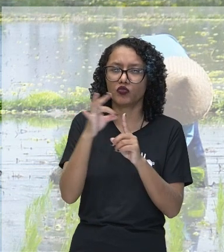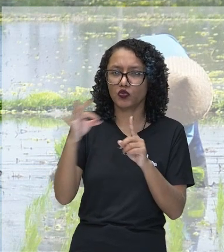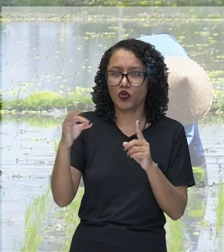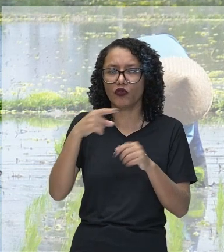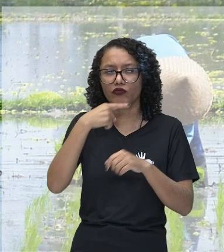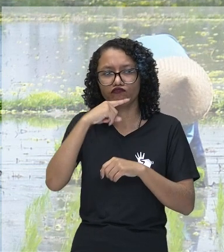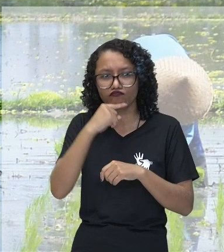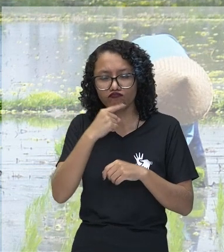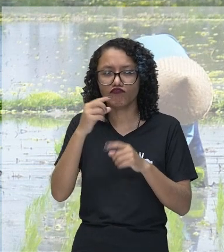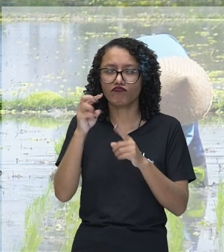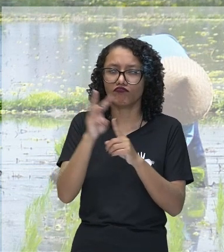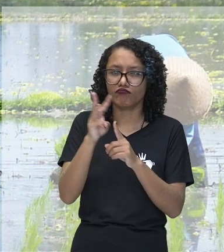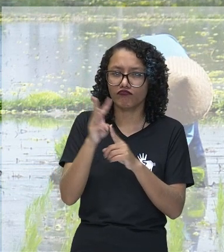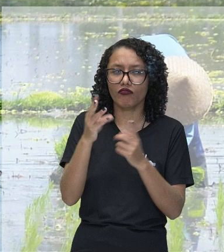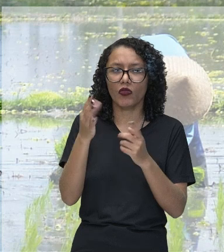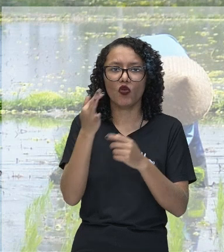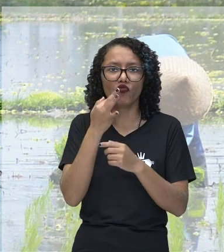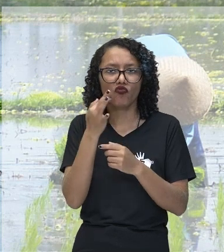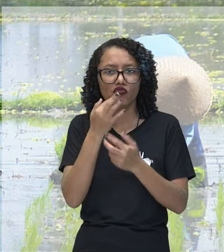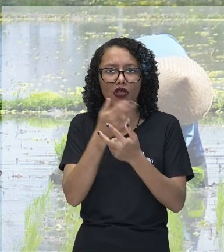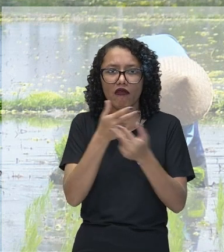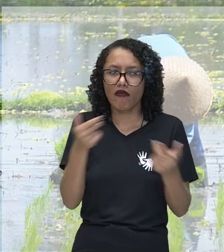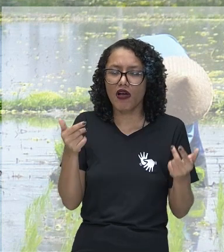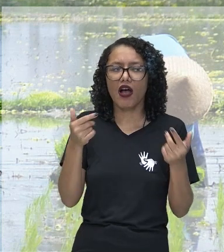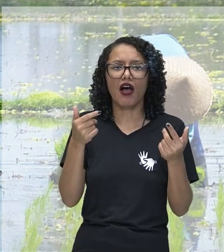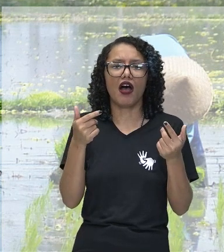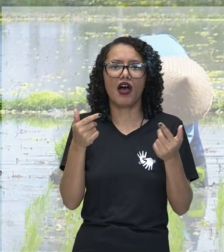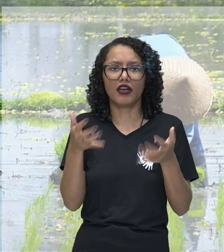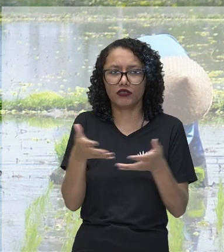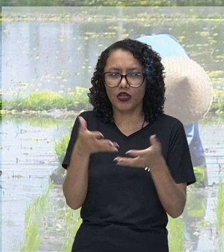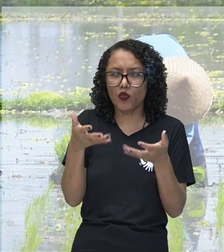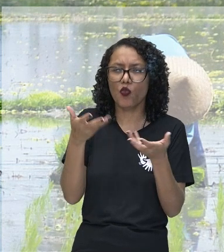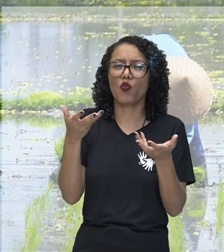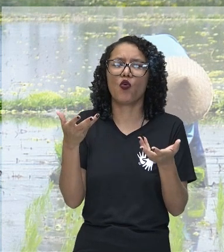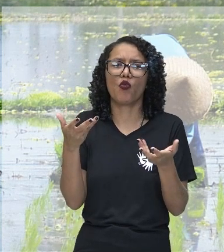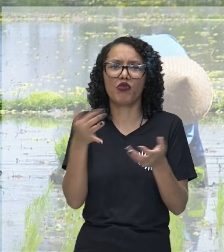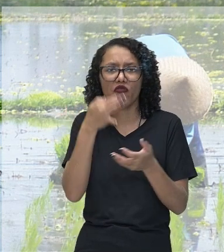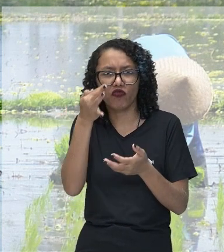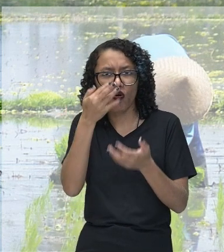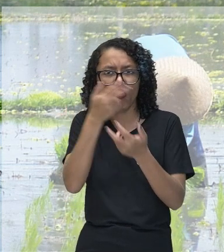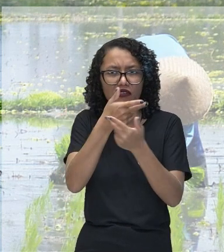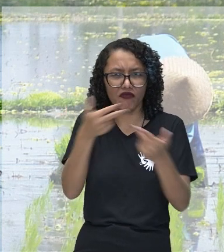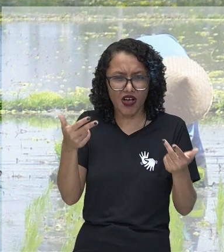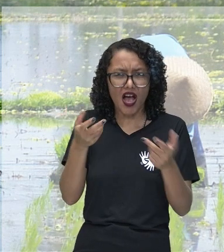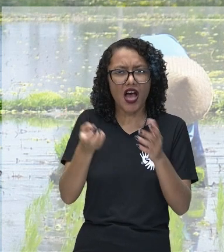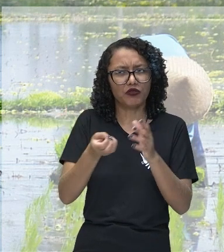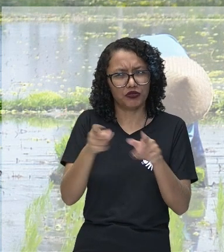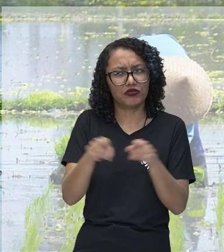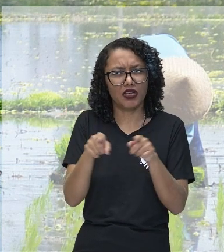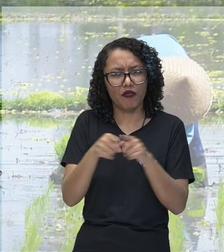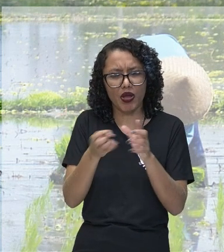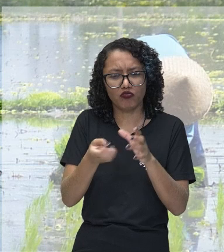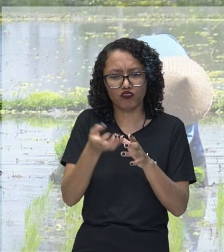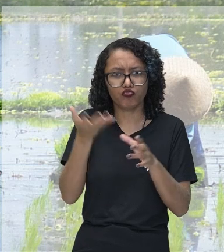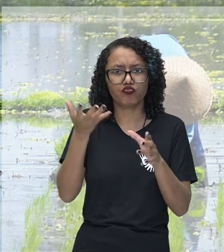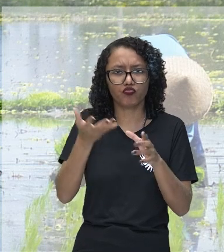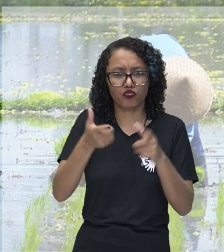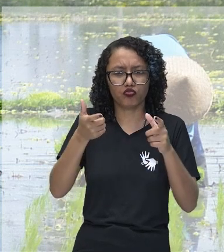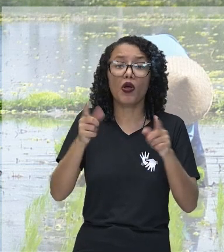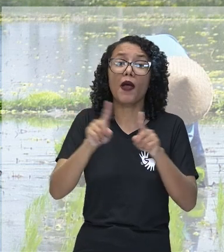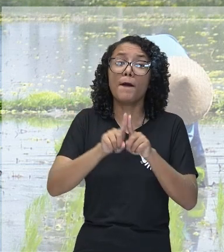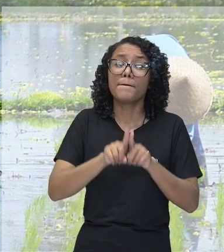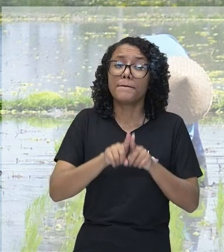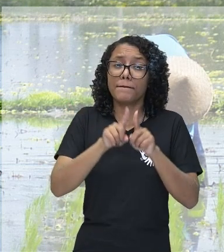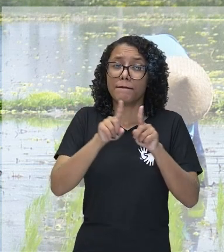cana-de-açúcar, trigo, frutas, legumes e flores. Mas, como eu já falei, essa produção, ela não é suficiente